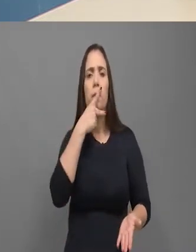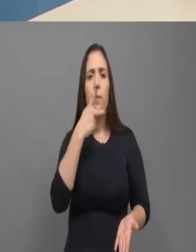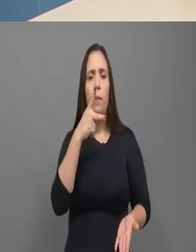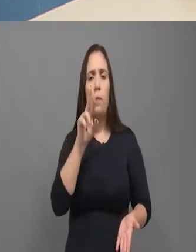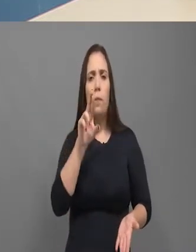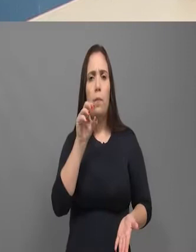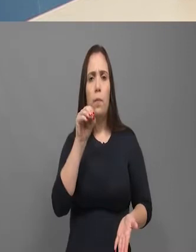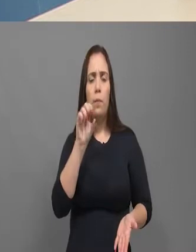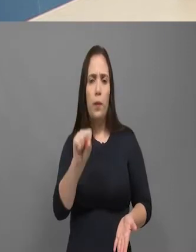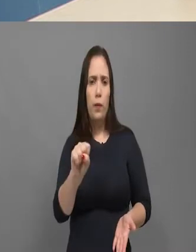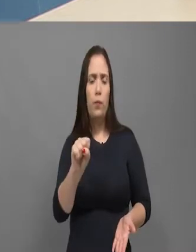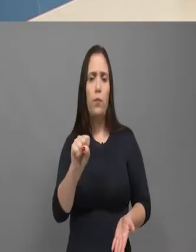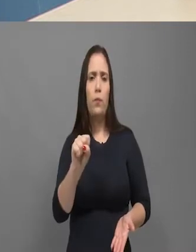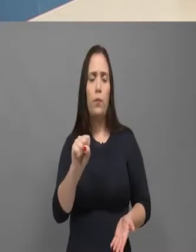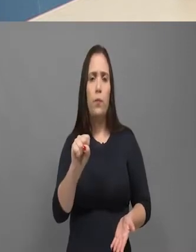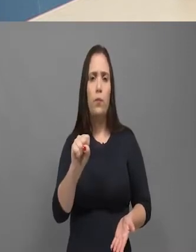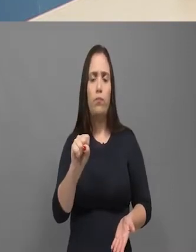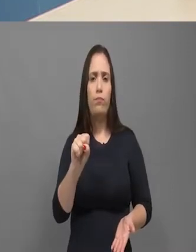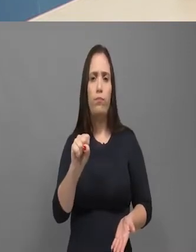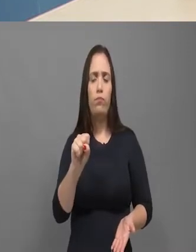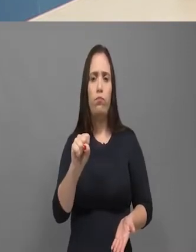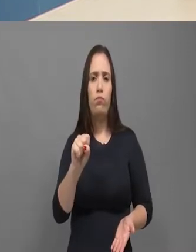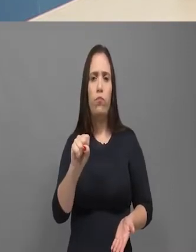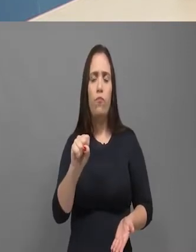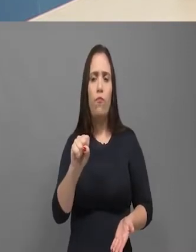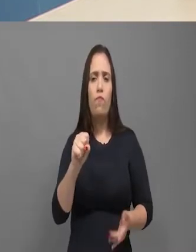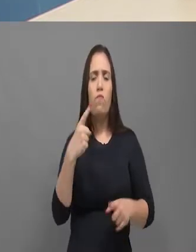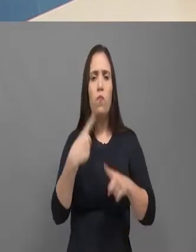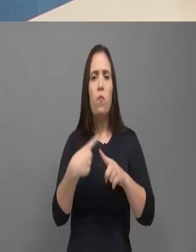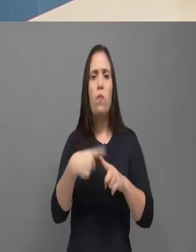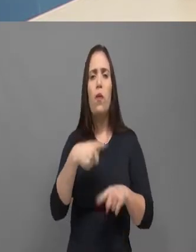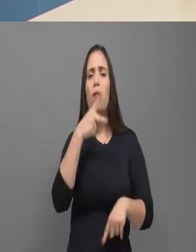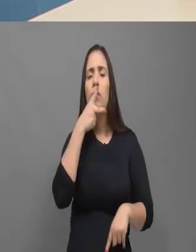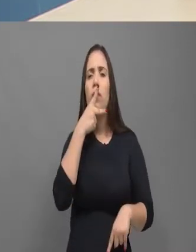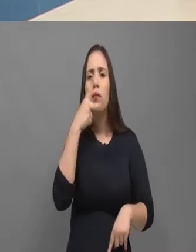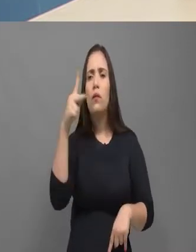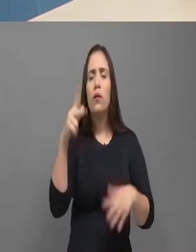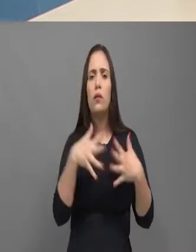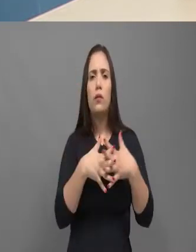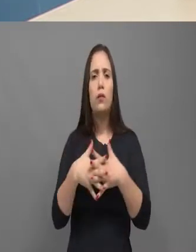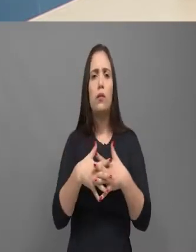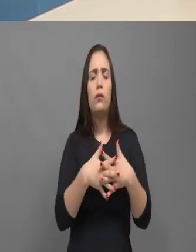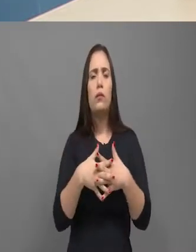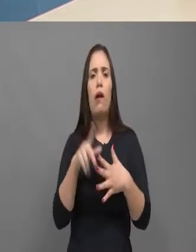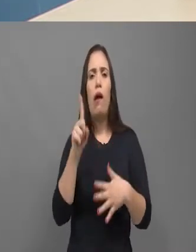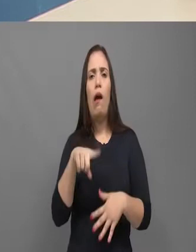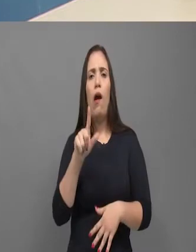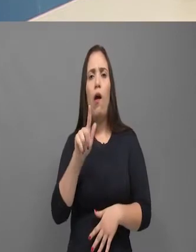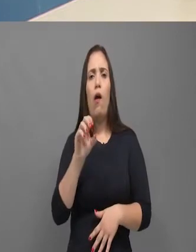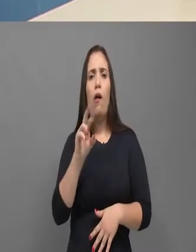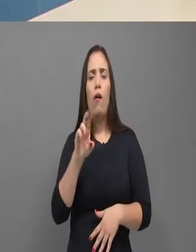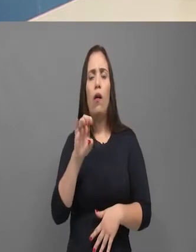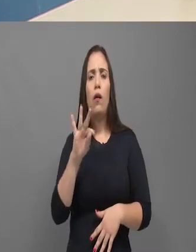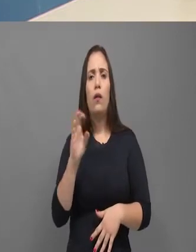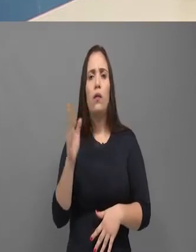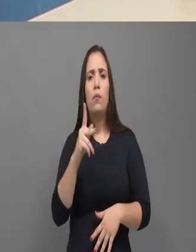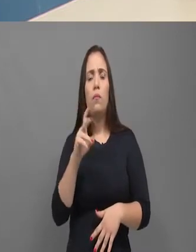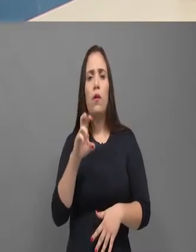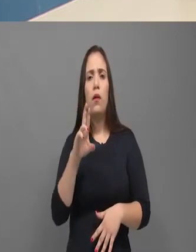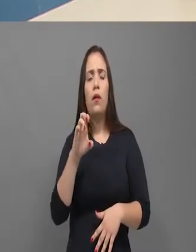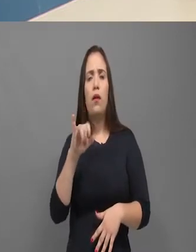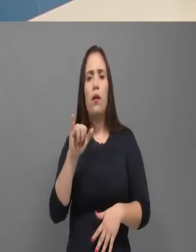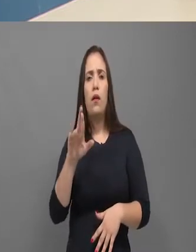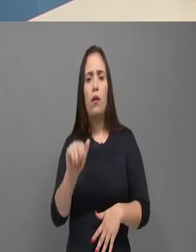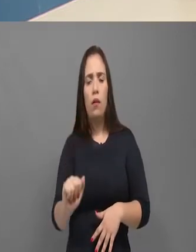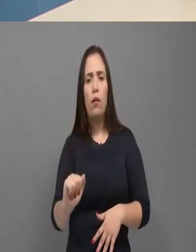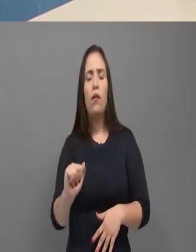Pessoa. Inclusive, dois deputados, a filha do Roberto Pessoa e o próprio Capitão Wagner, vão sair do pé e vai ficar